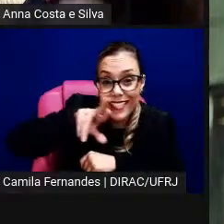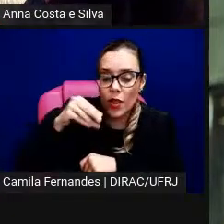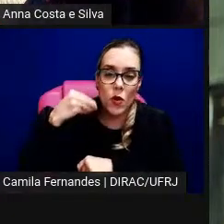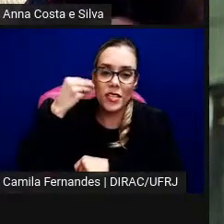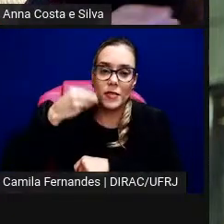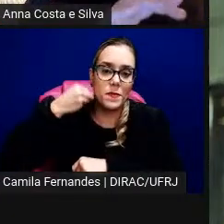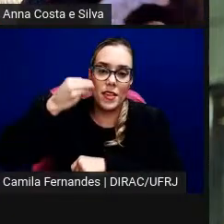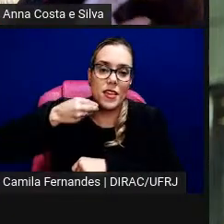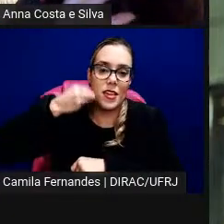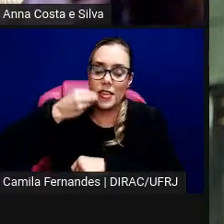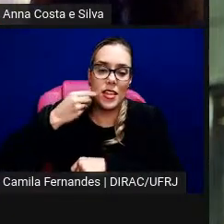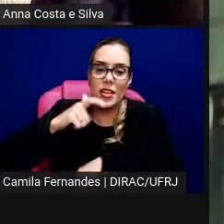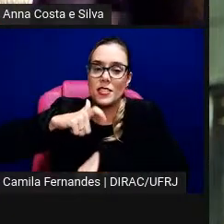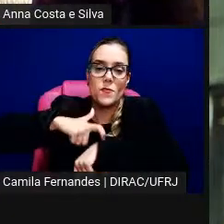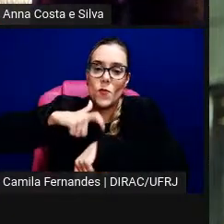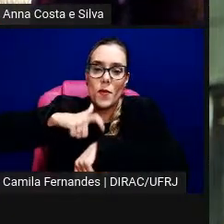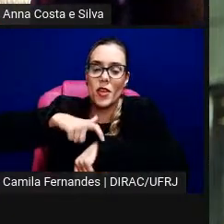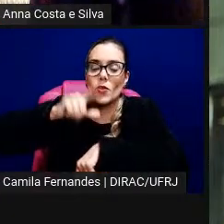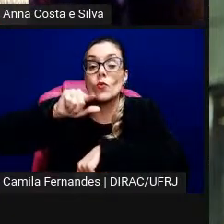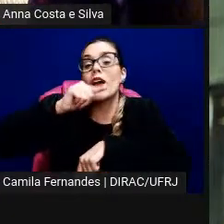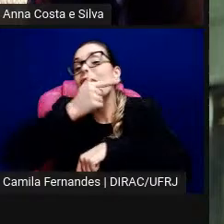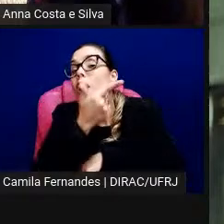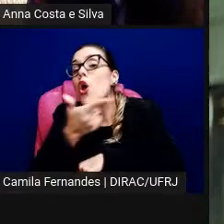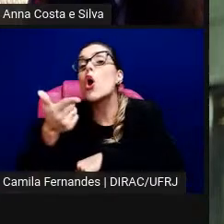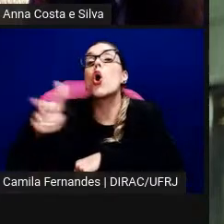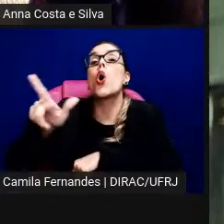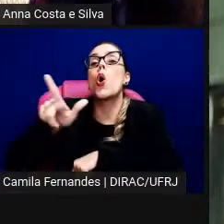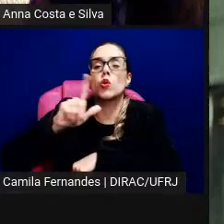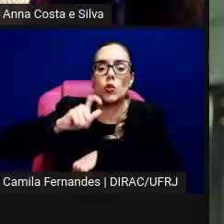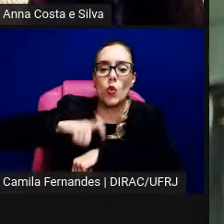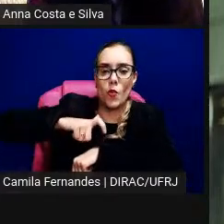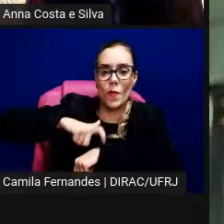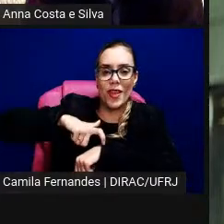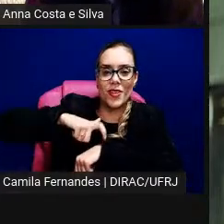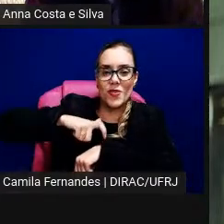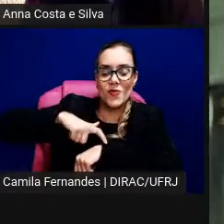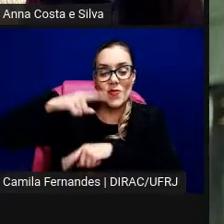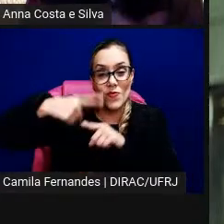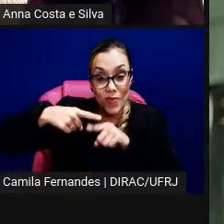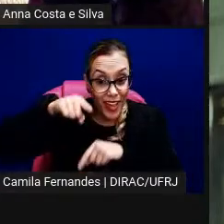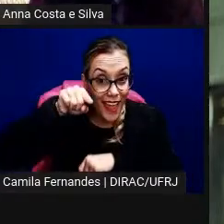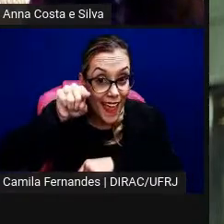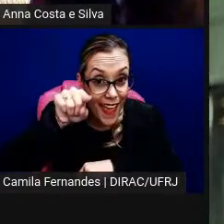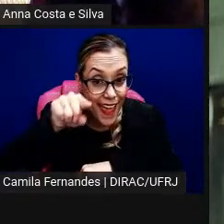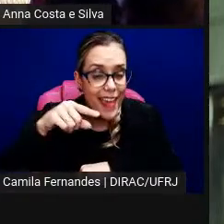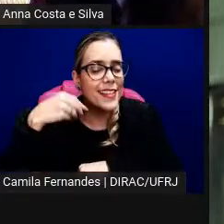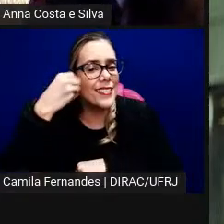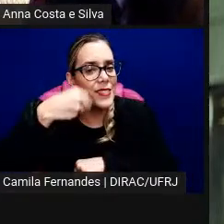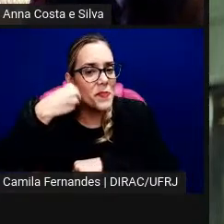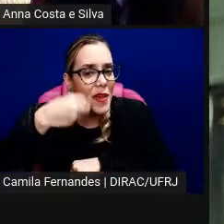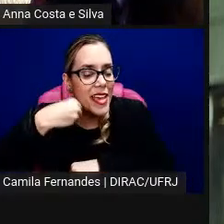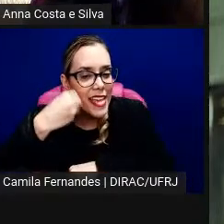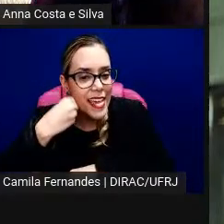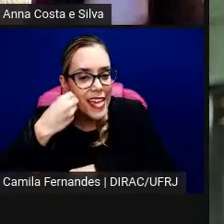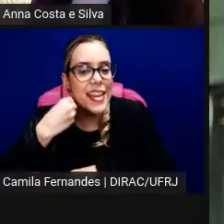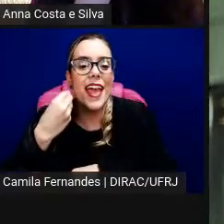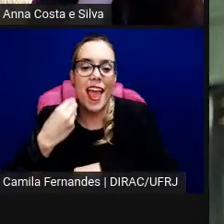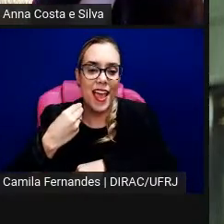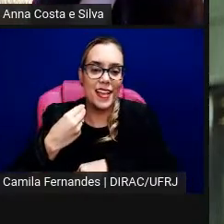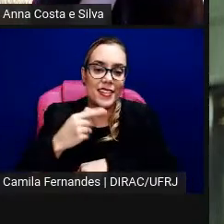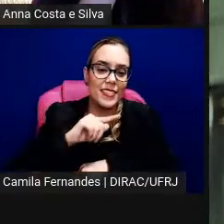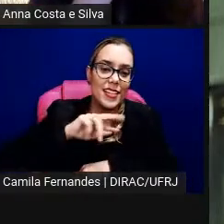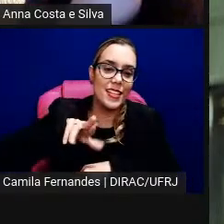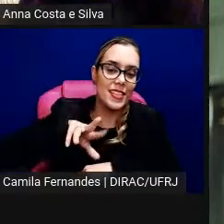ela é sobre o que acontece ali, então ele é uma experiência que também não tem desdobramento em espaços expositivos,